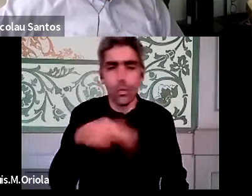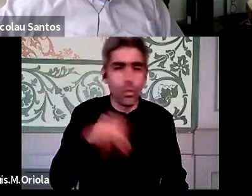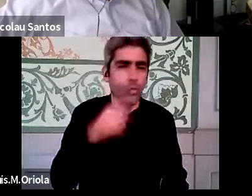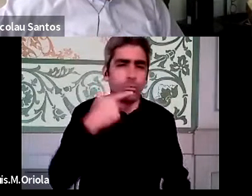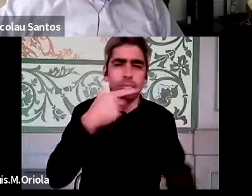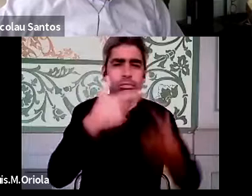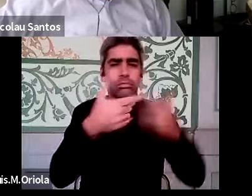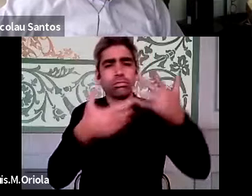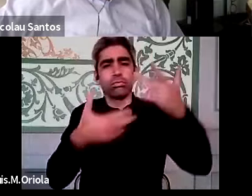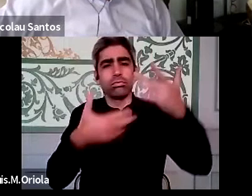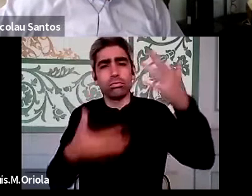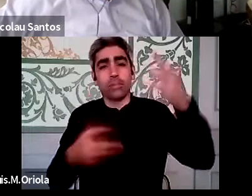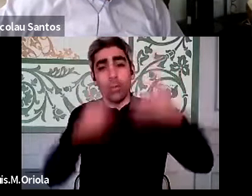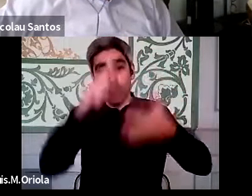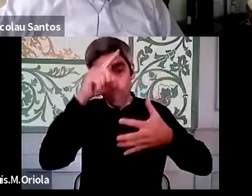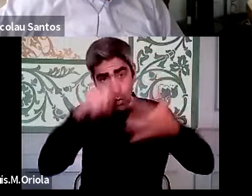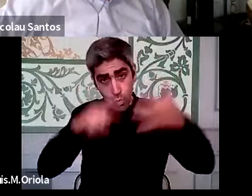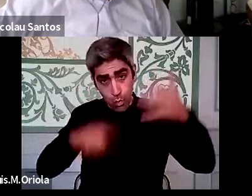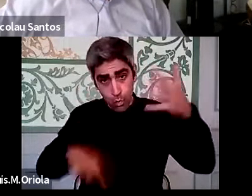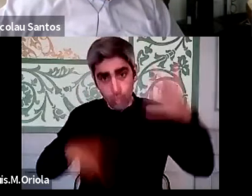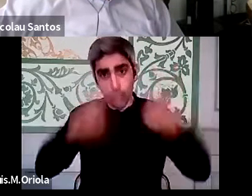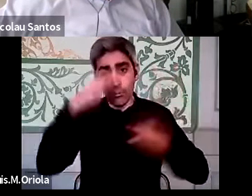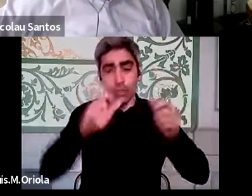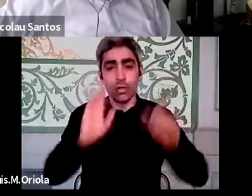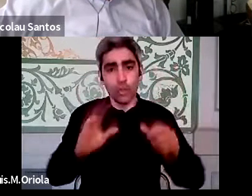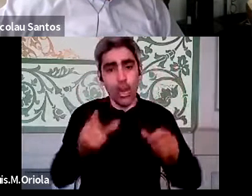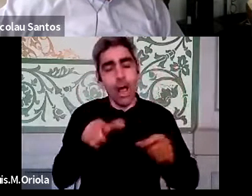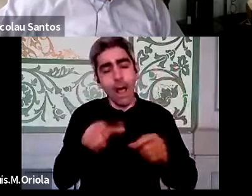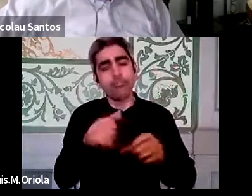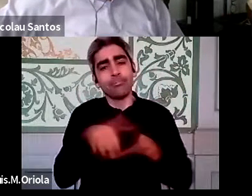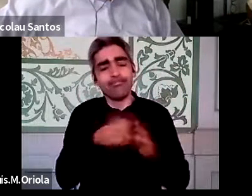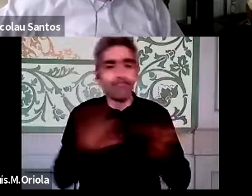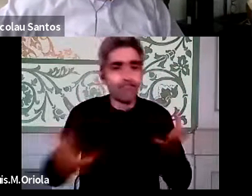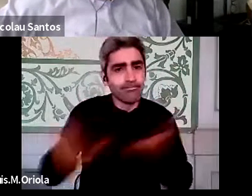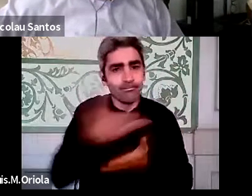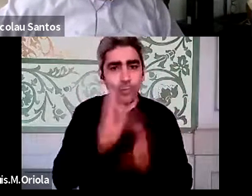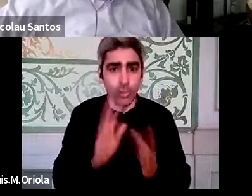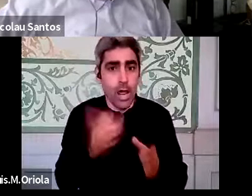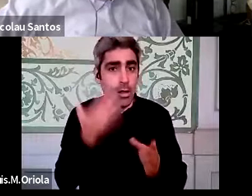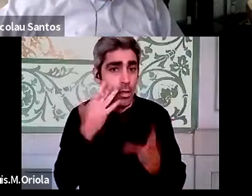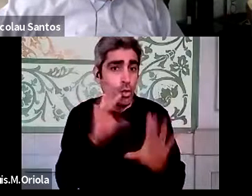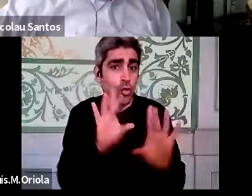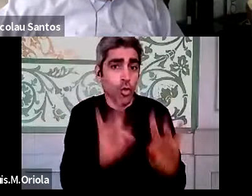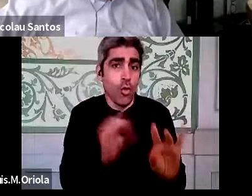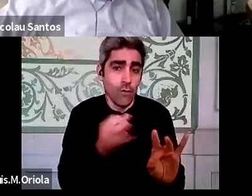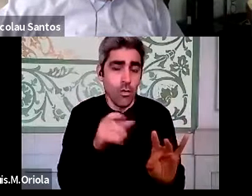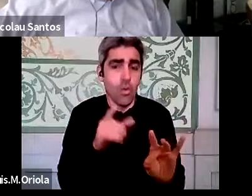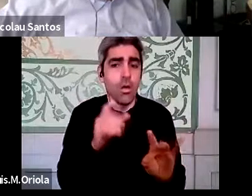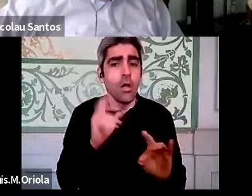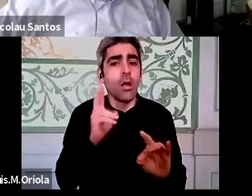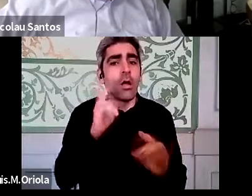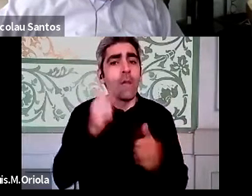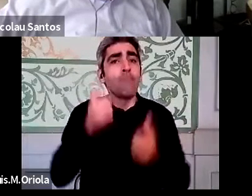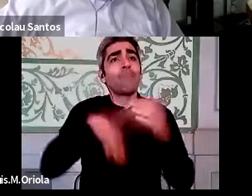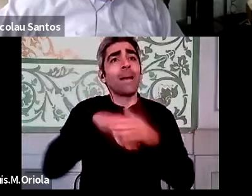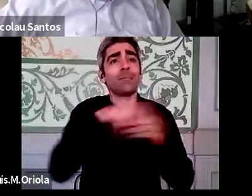enfim, todas essas pessoas já representaram uma dinâmica participativa, porque elas não eram todas o dirigente máximo do organismo. Portanto,